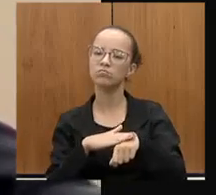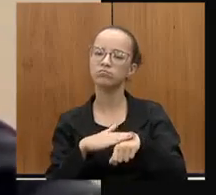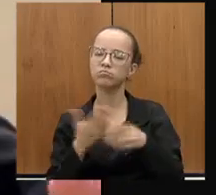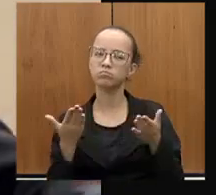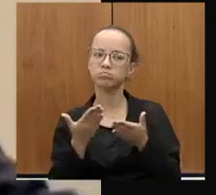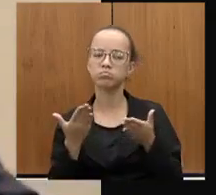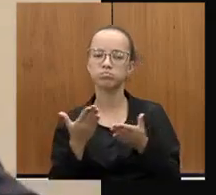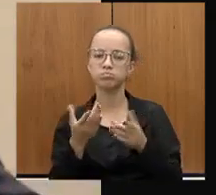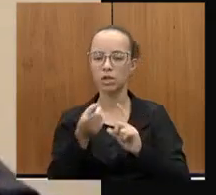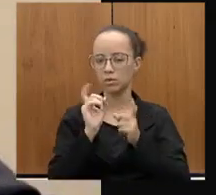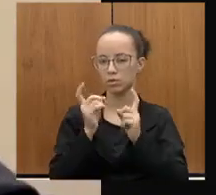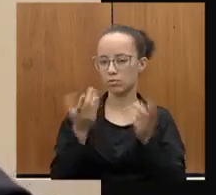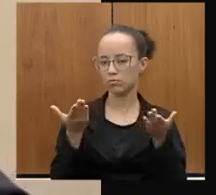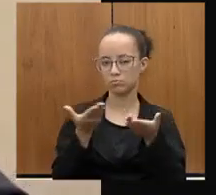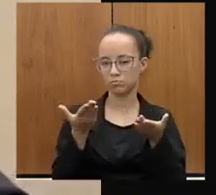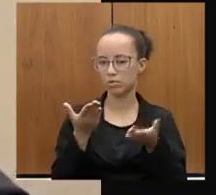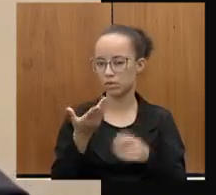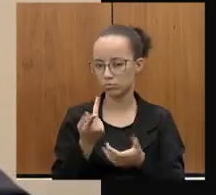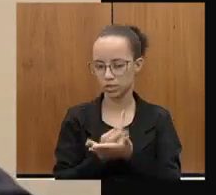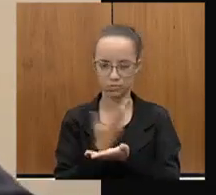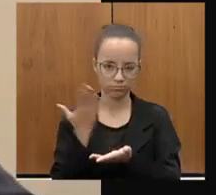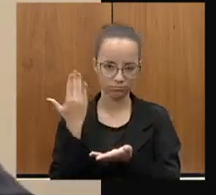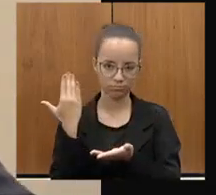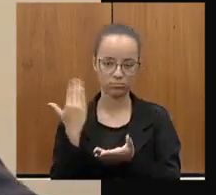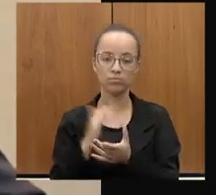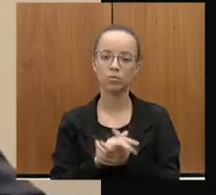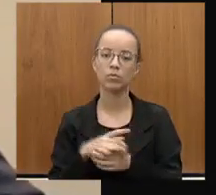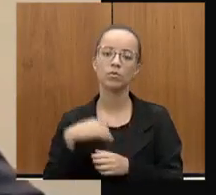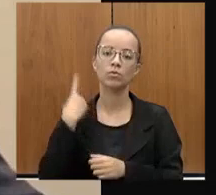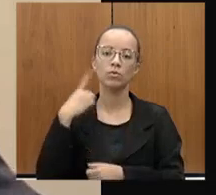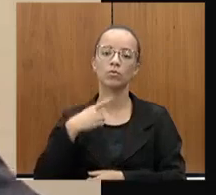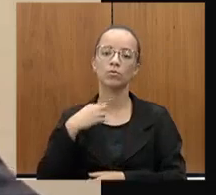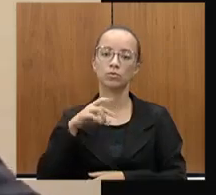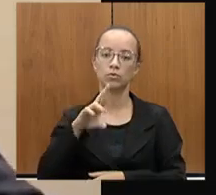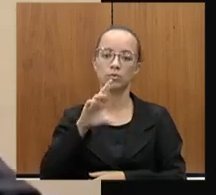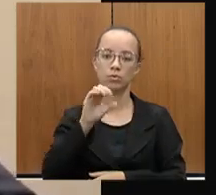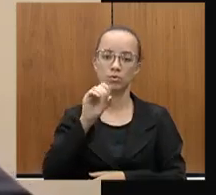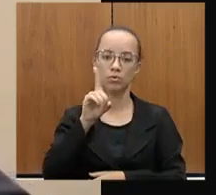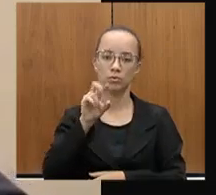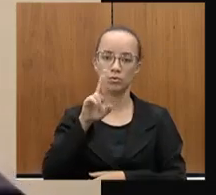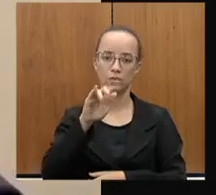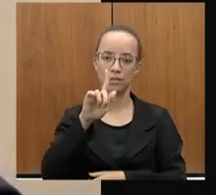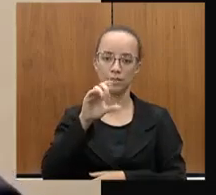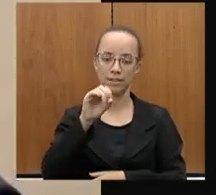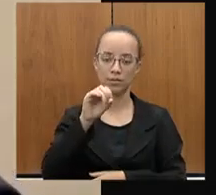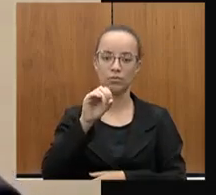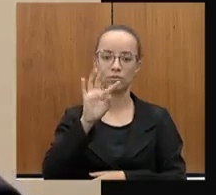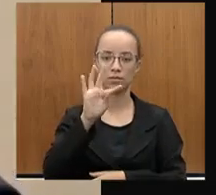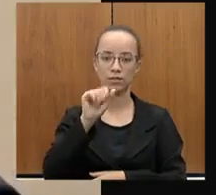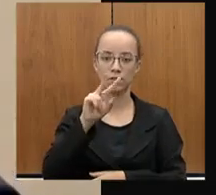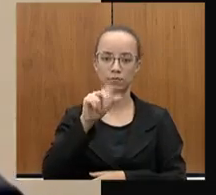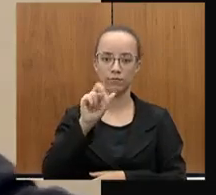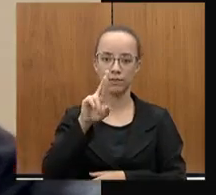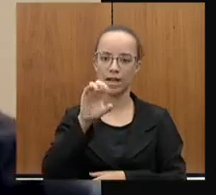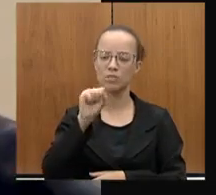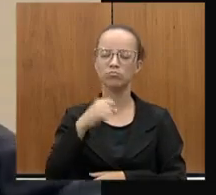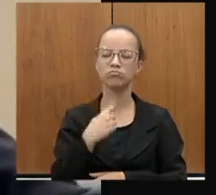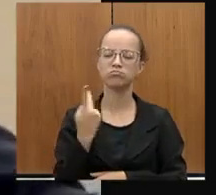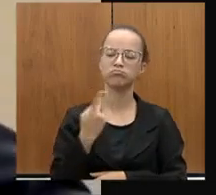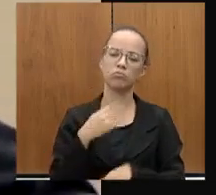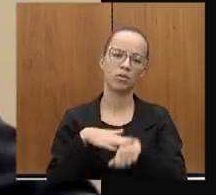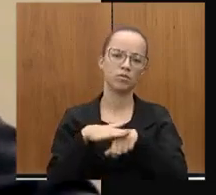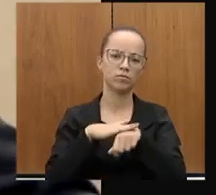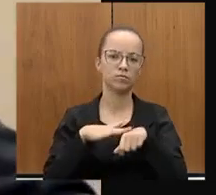tive de uma audiência recente com o doutor Rodrigo Tavares, falamos aí a respeito